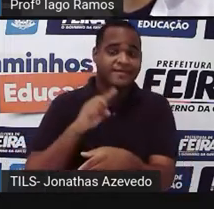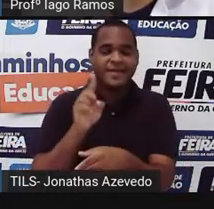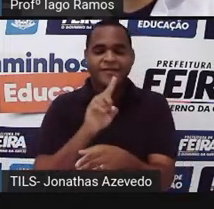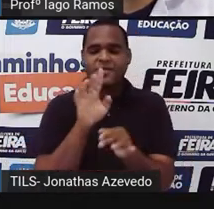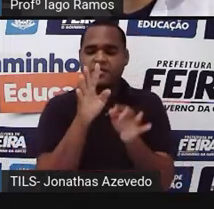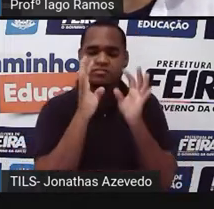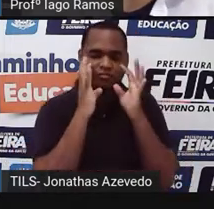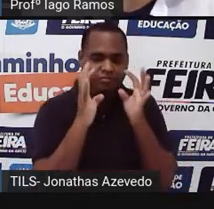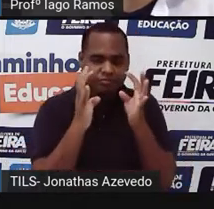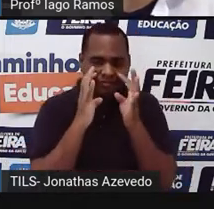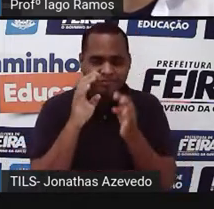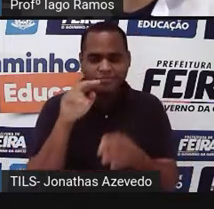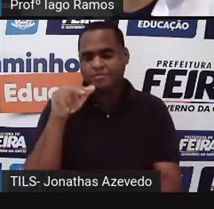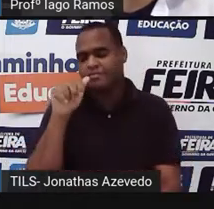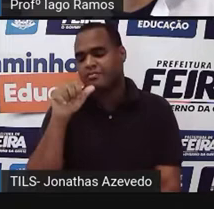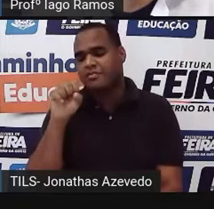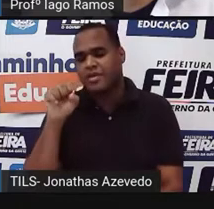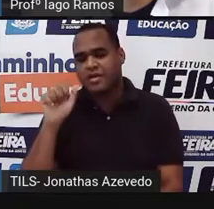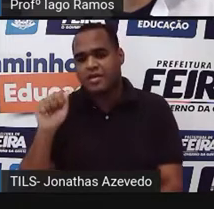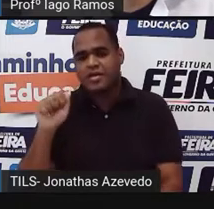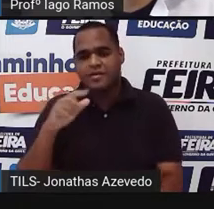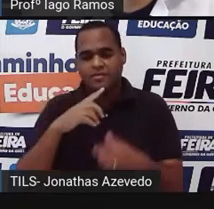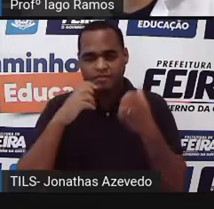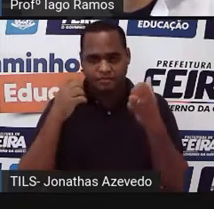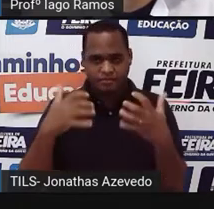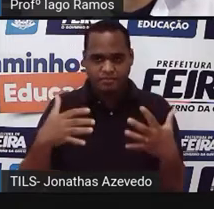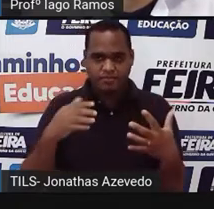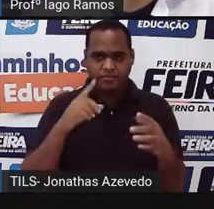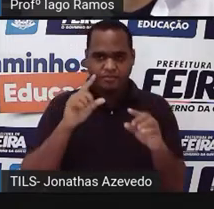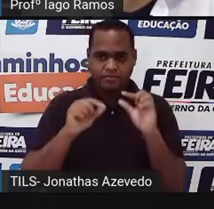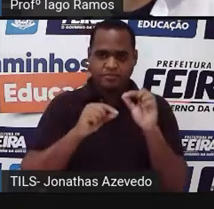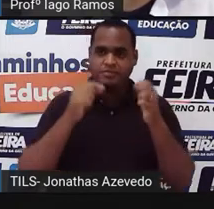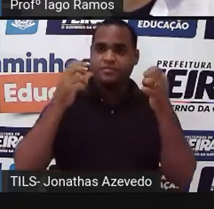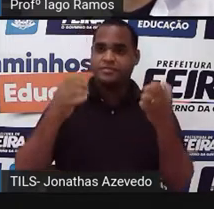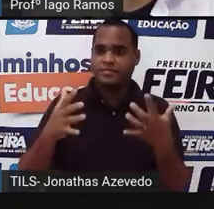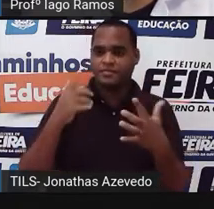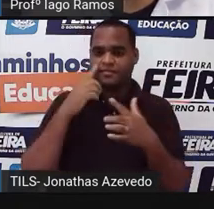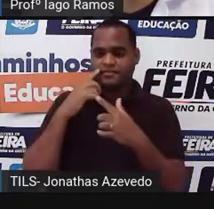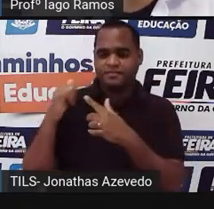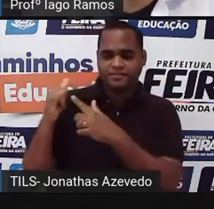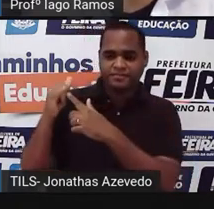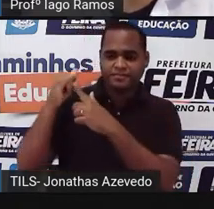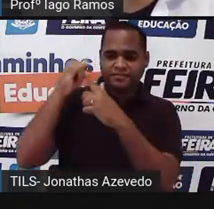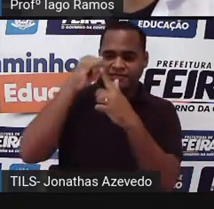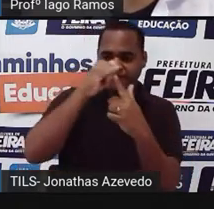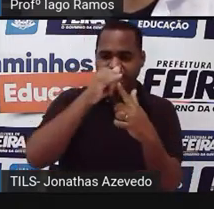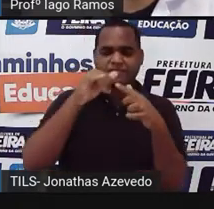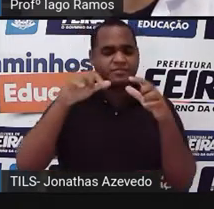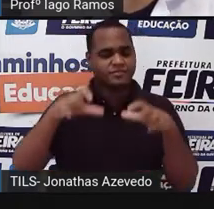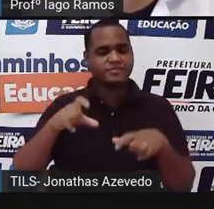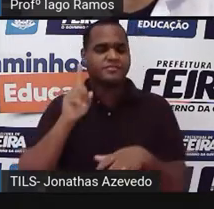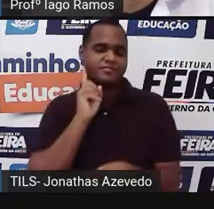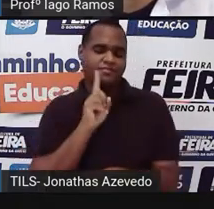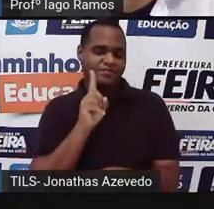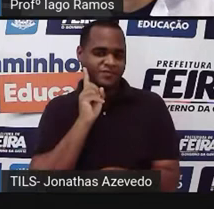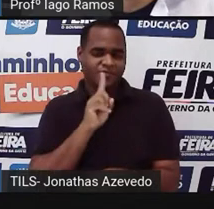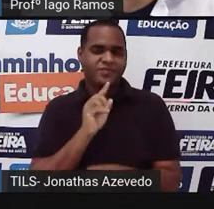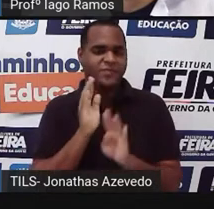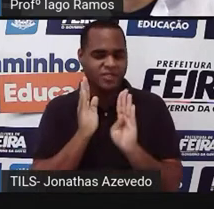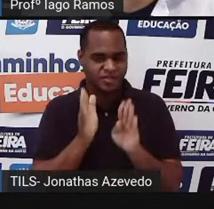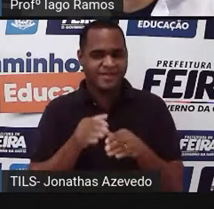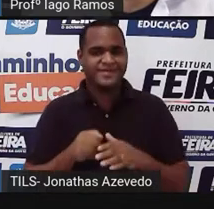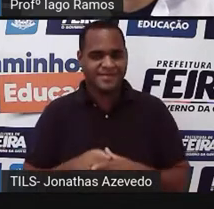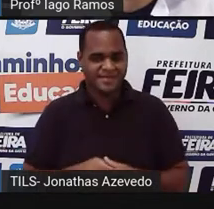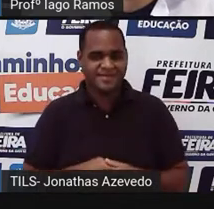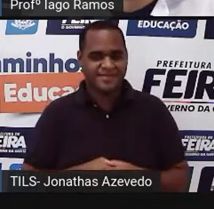falar da NASA, que é uma agência, né? Aeroespacial lá nos Estados Unidos, né? Essa